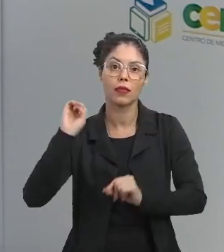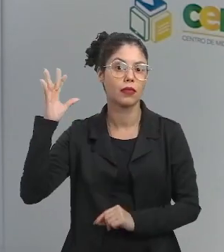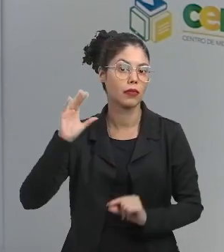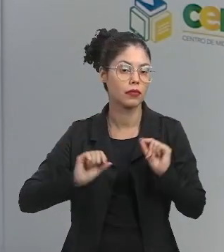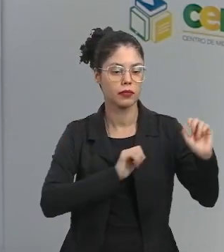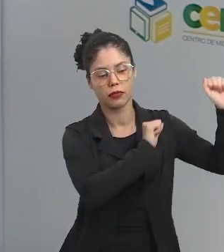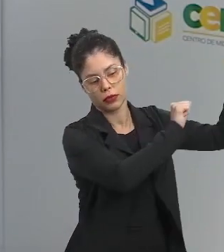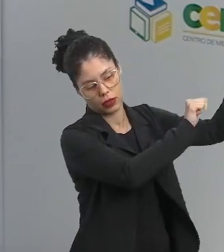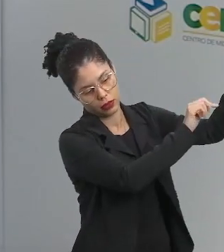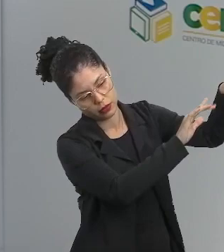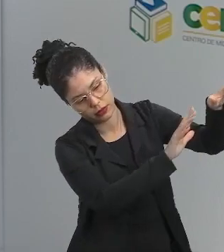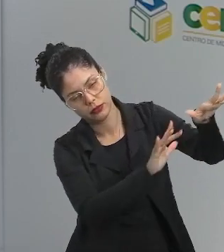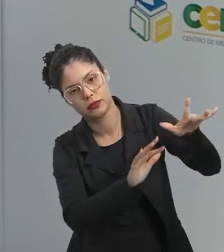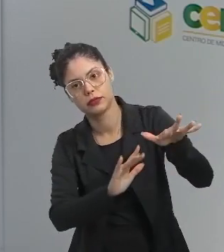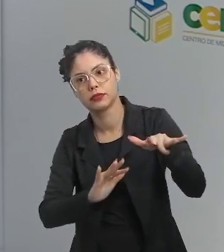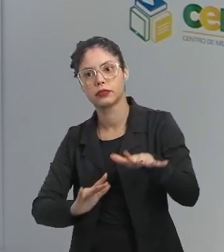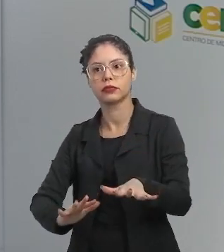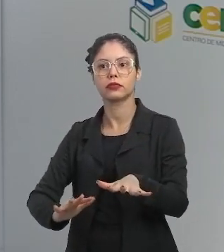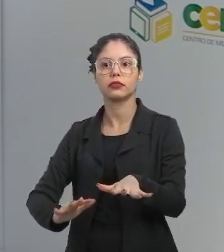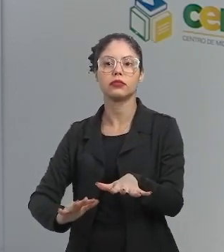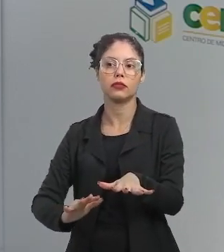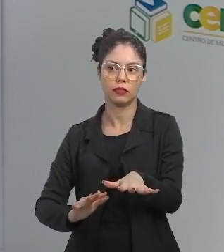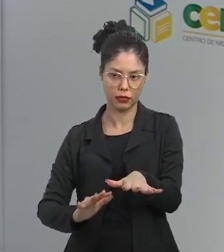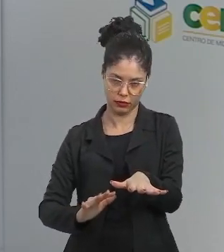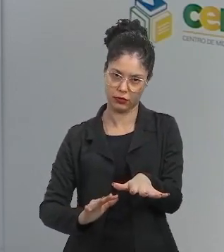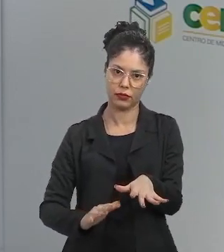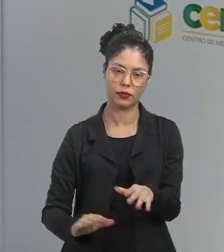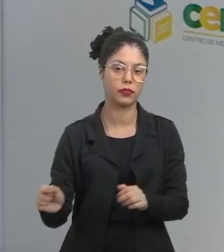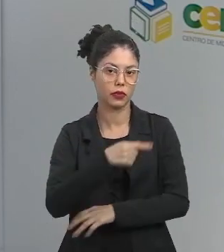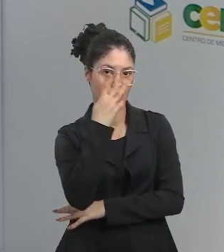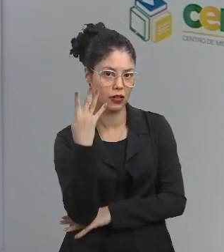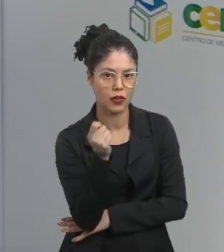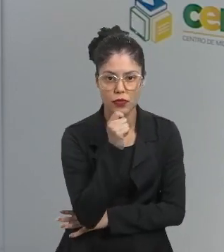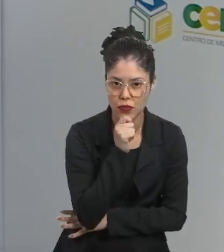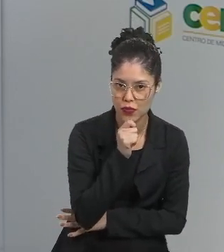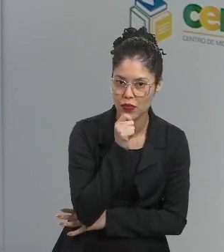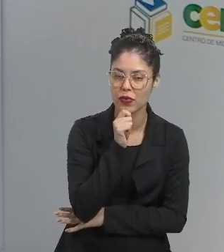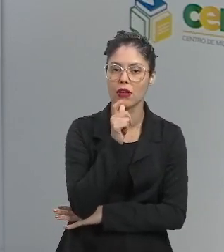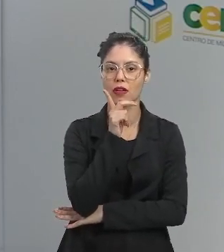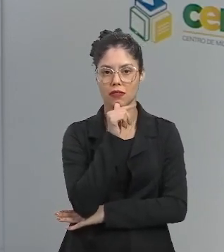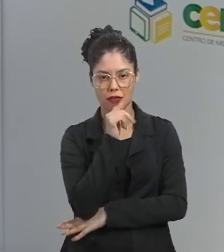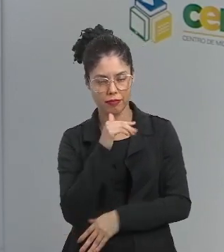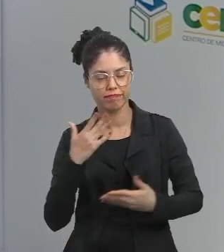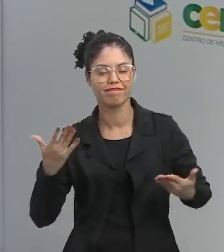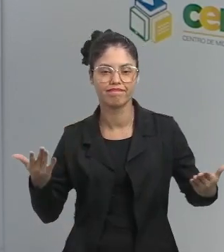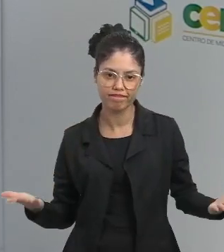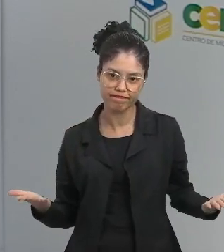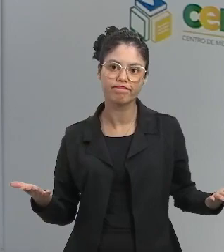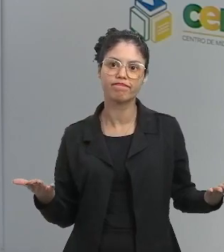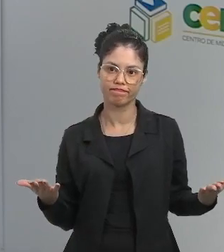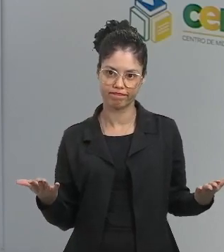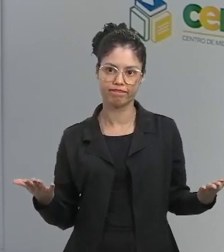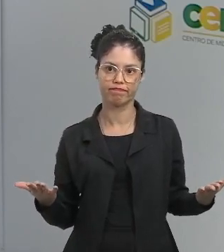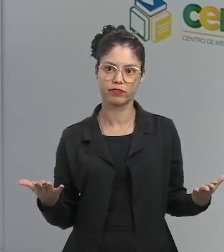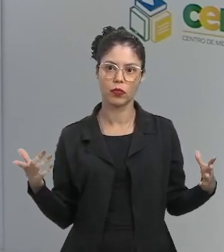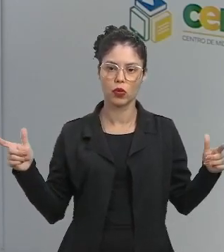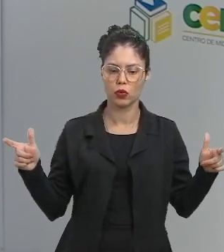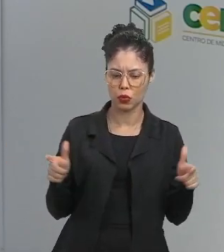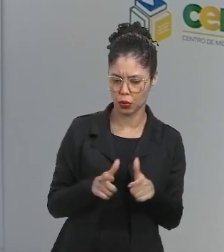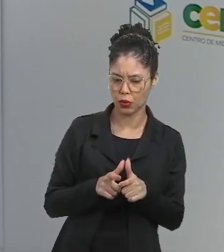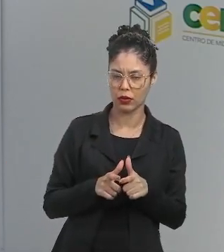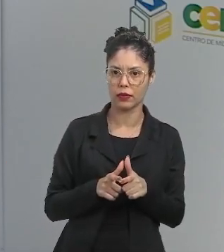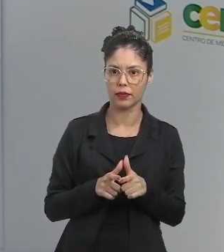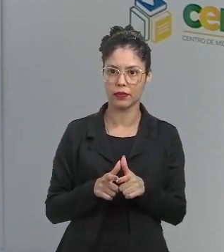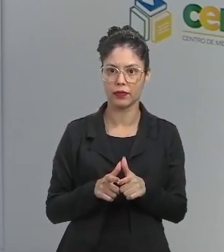dentro do rio. Quer dizer, a quantidade de água que está nesse rio, ela não vai diminuir,